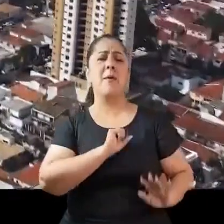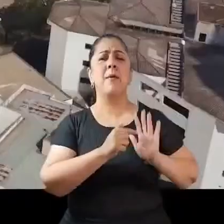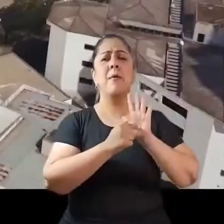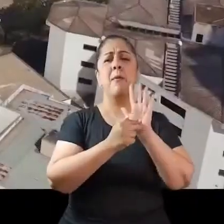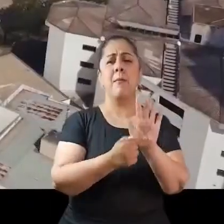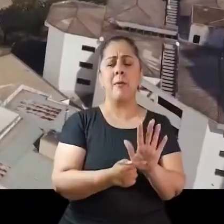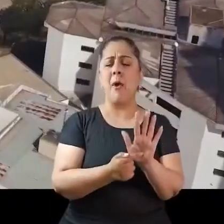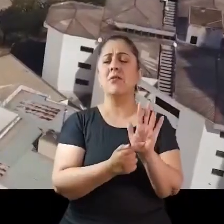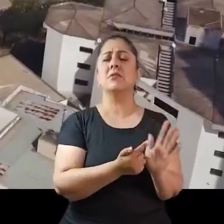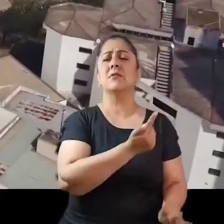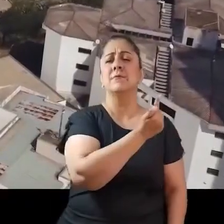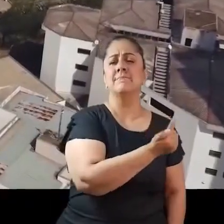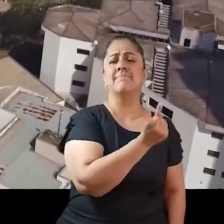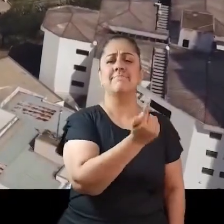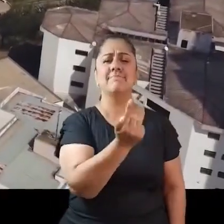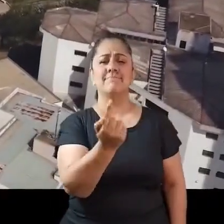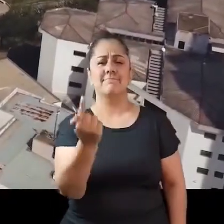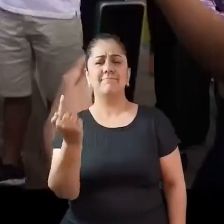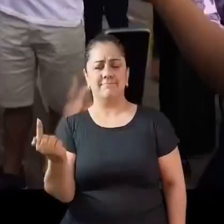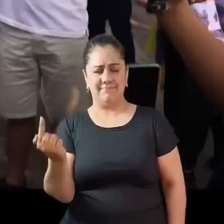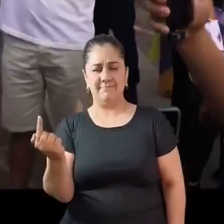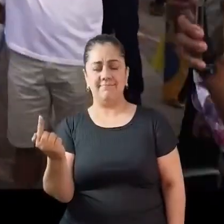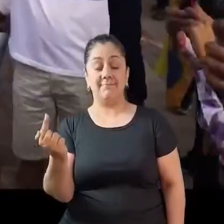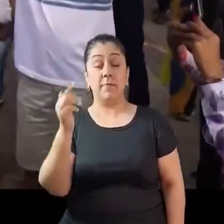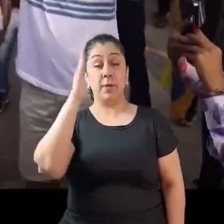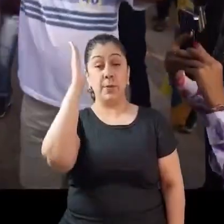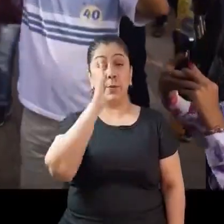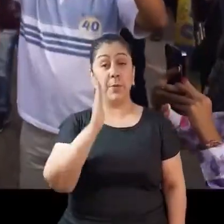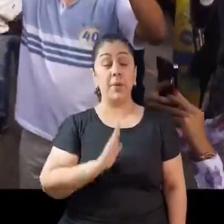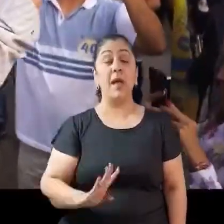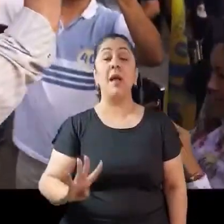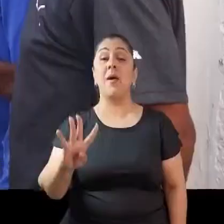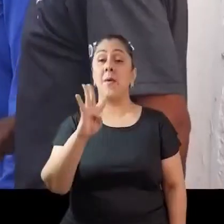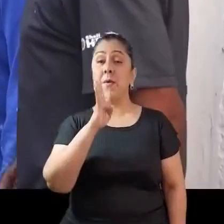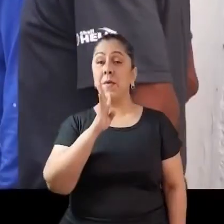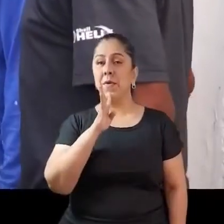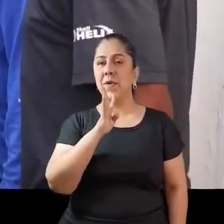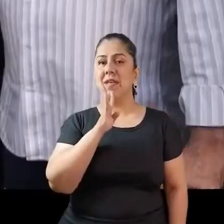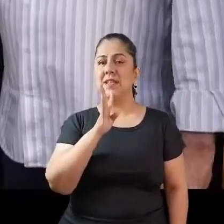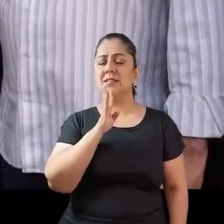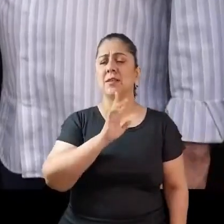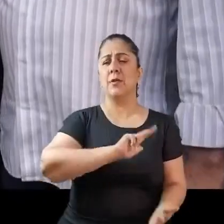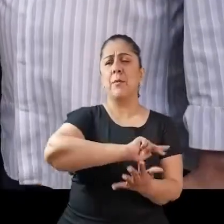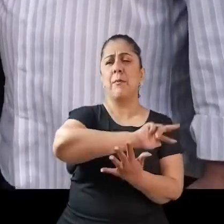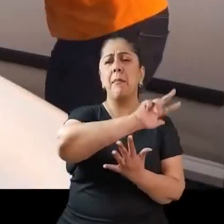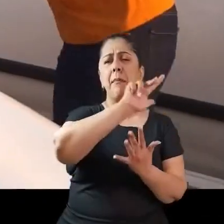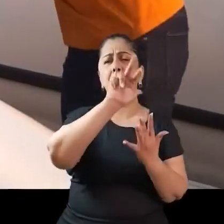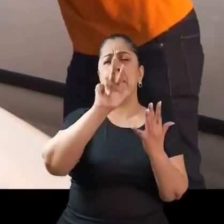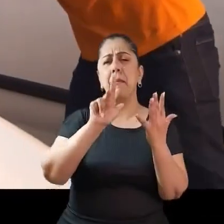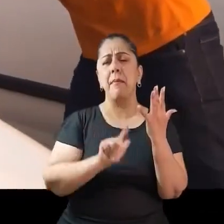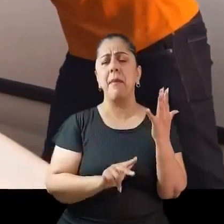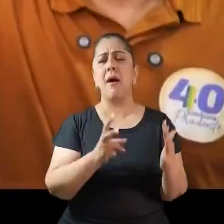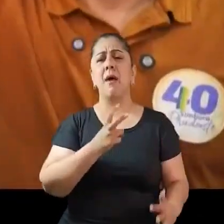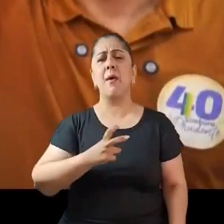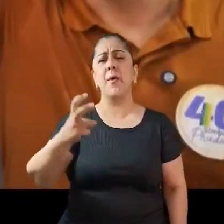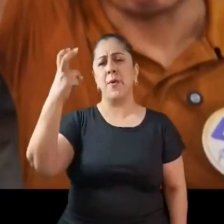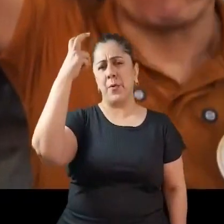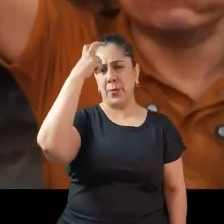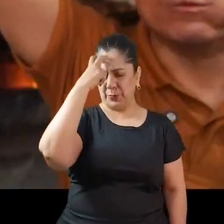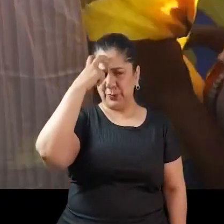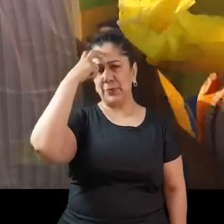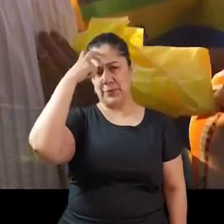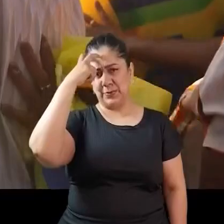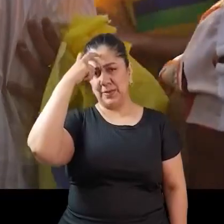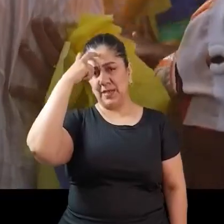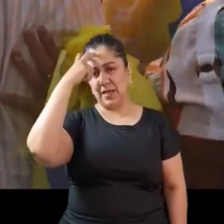aspectos da vida cotidiana. O Brasil é conhecido por sua vasta gama de culturas, etnias e tradições.